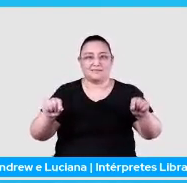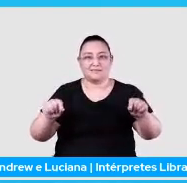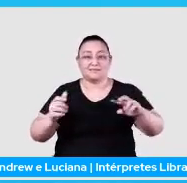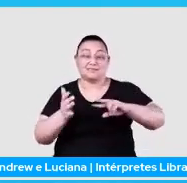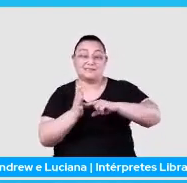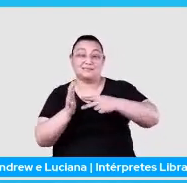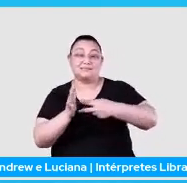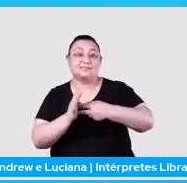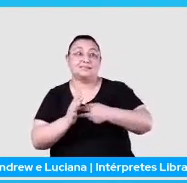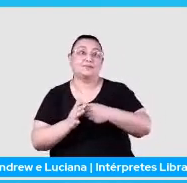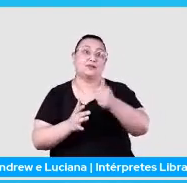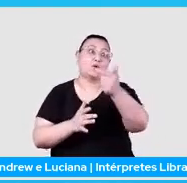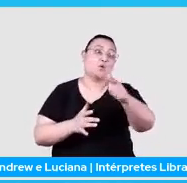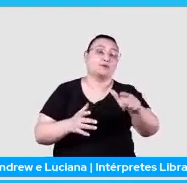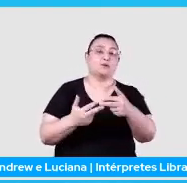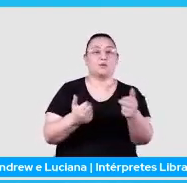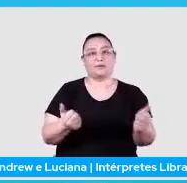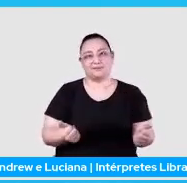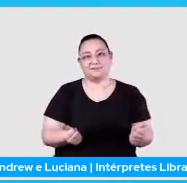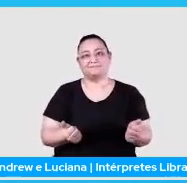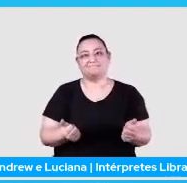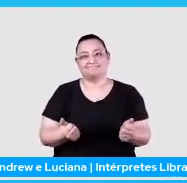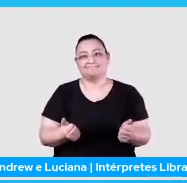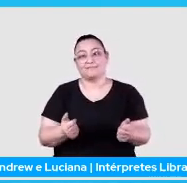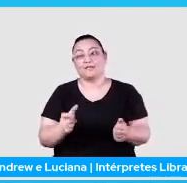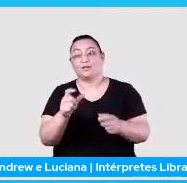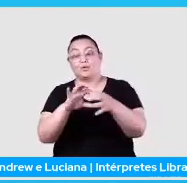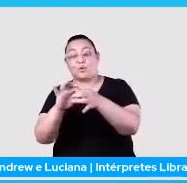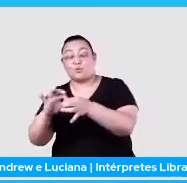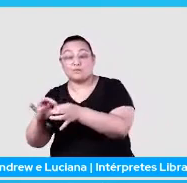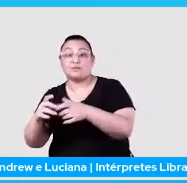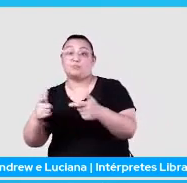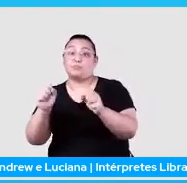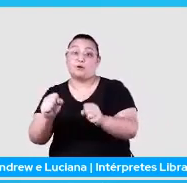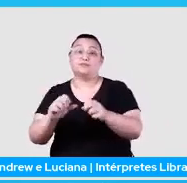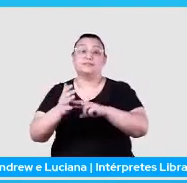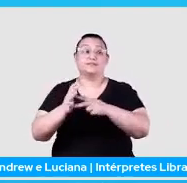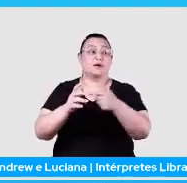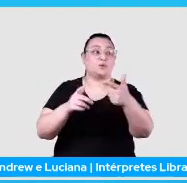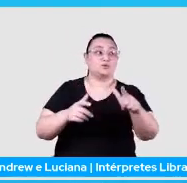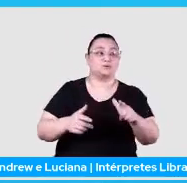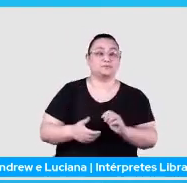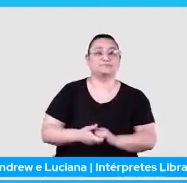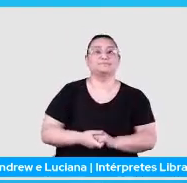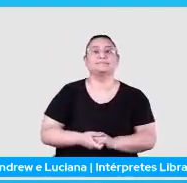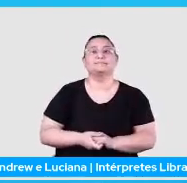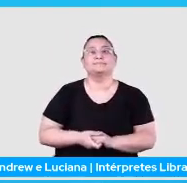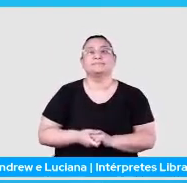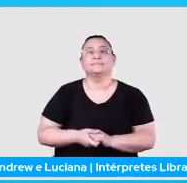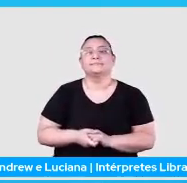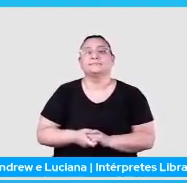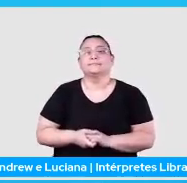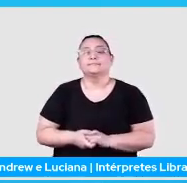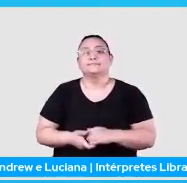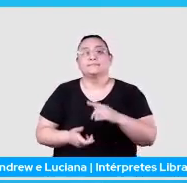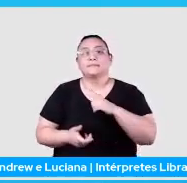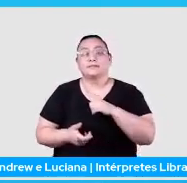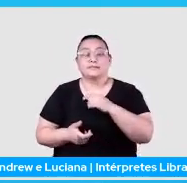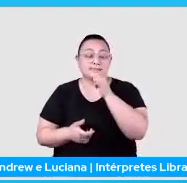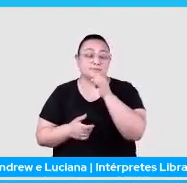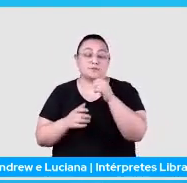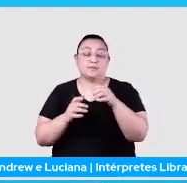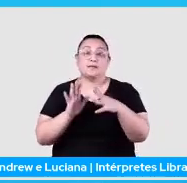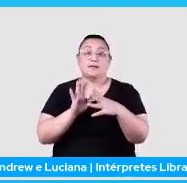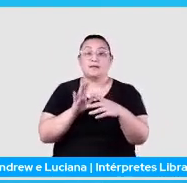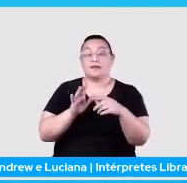nomeada, ela pode ser uma coisa e em outro contexto pode ser outra. Por exemplo, no exemplo que a gente tem aqui na apresentação, a gente tem